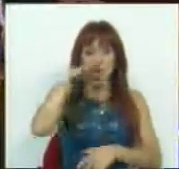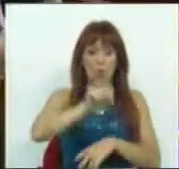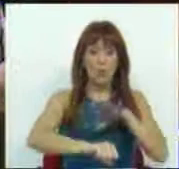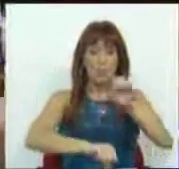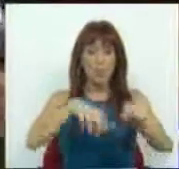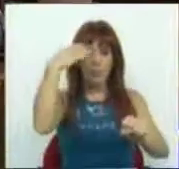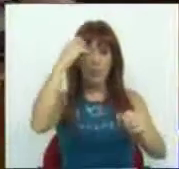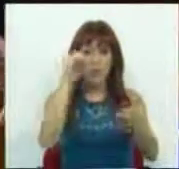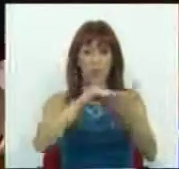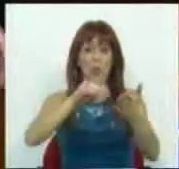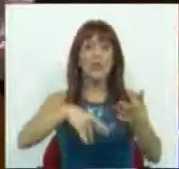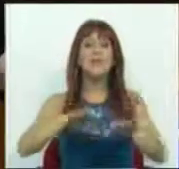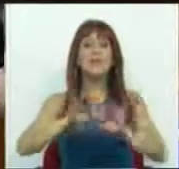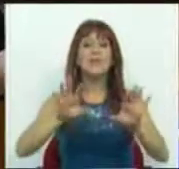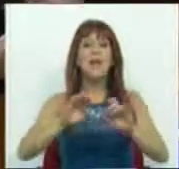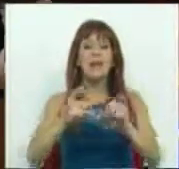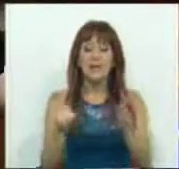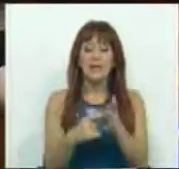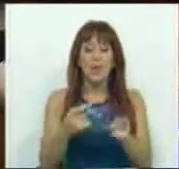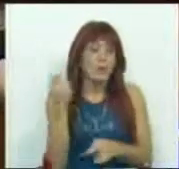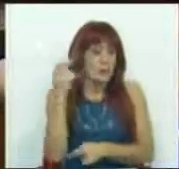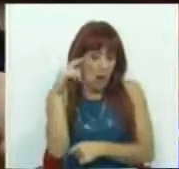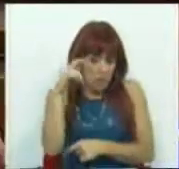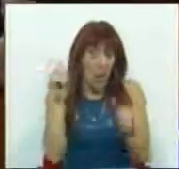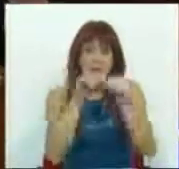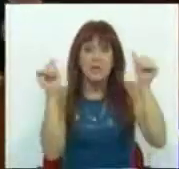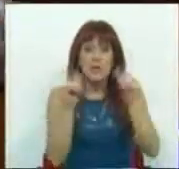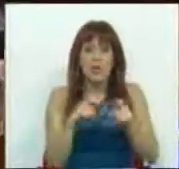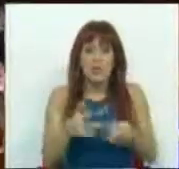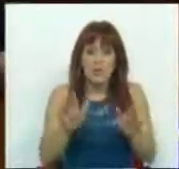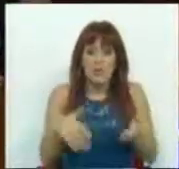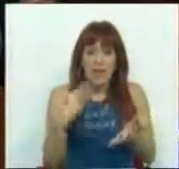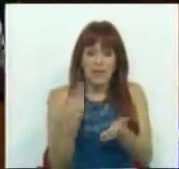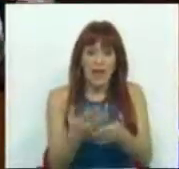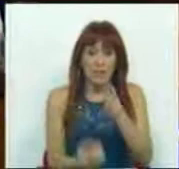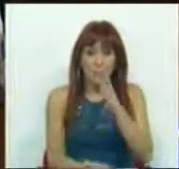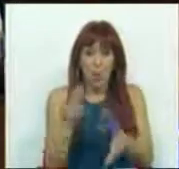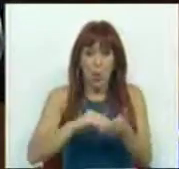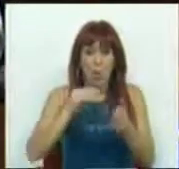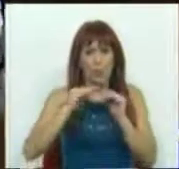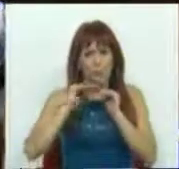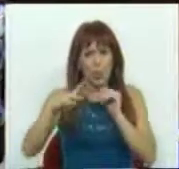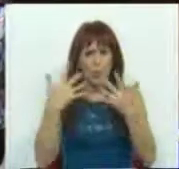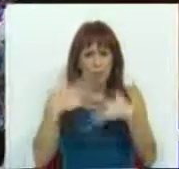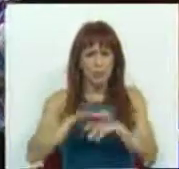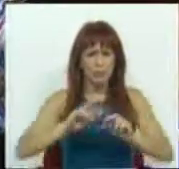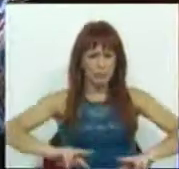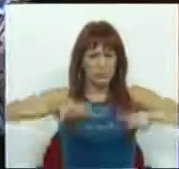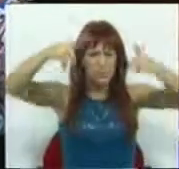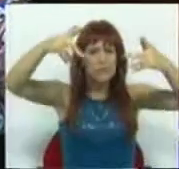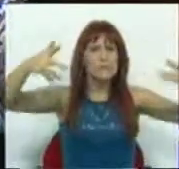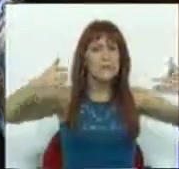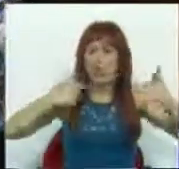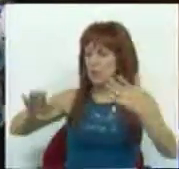por professores contratados, correspondem a necessidades permanentes do sistema, devem dar origem a um contrato estável e à integração na carreira.